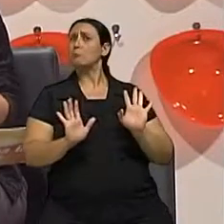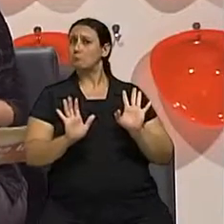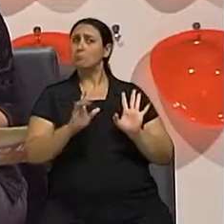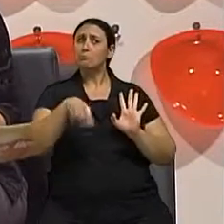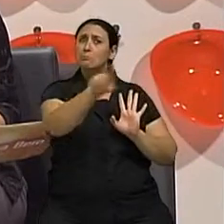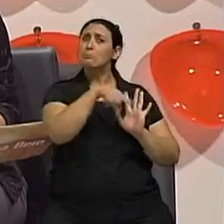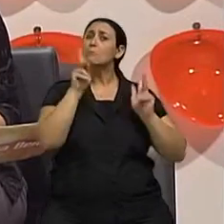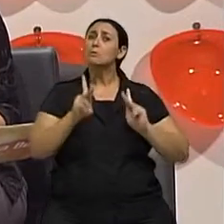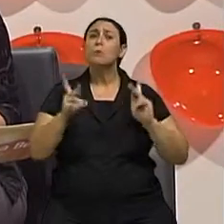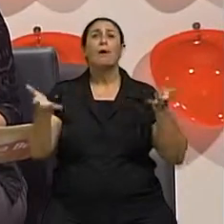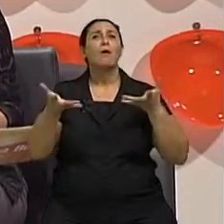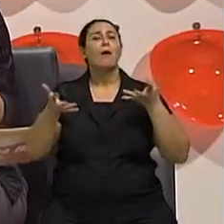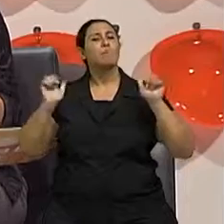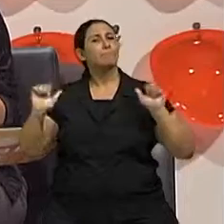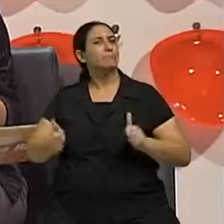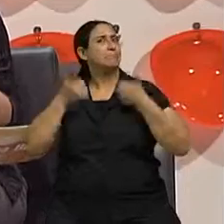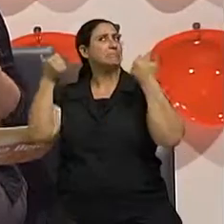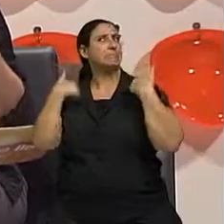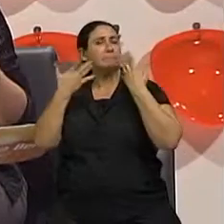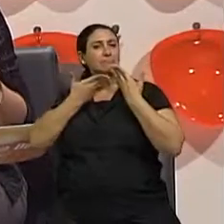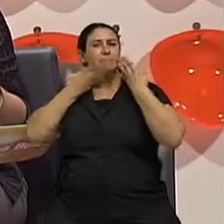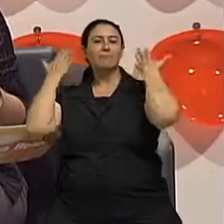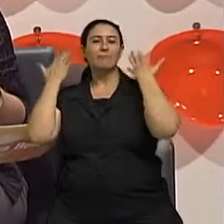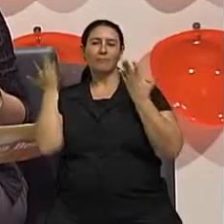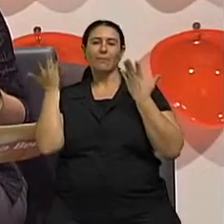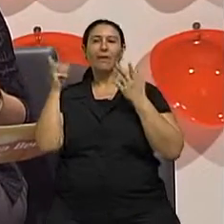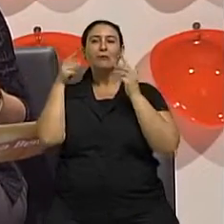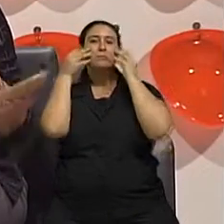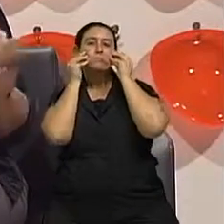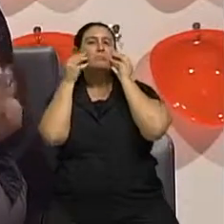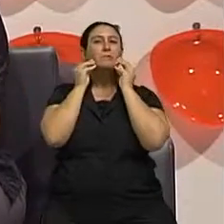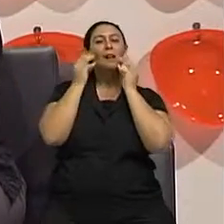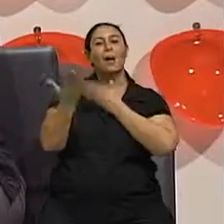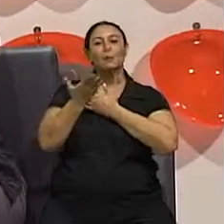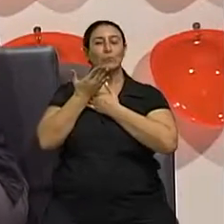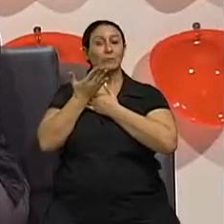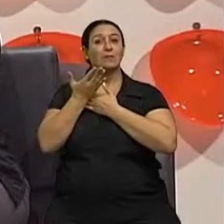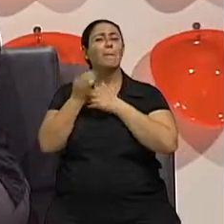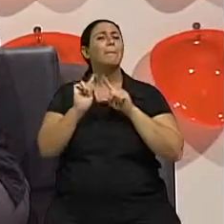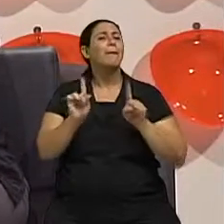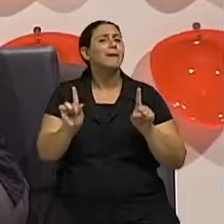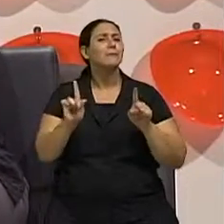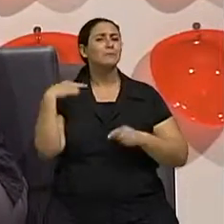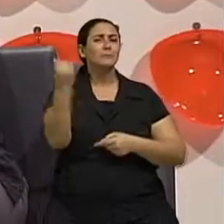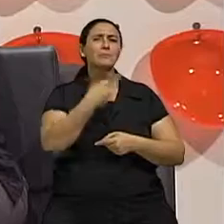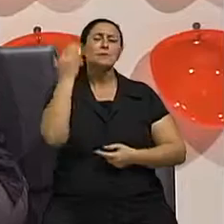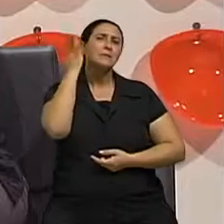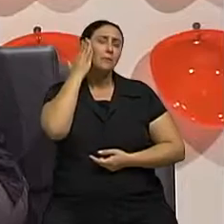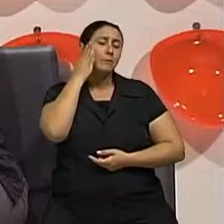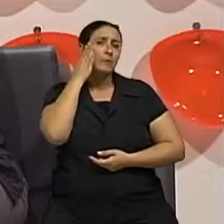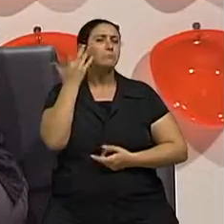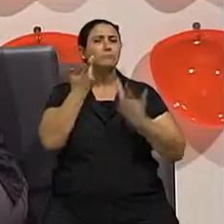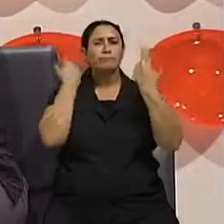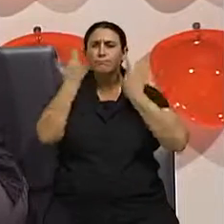à nossa disposição. E eu brinco, para endireitar o que Deus não fez, né? Pois é, mas para a gente saber um pouco mais sobre